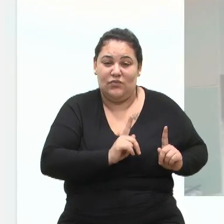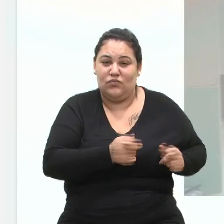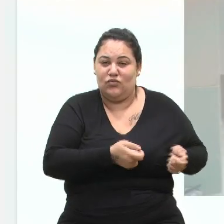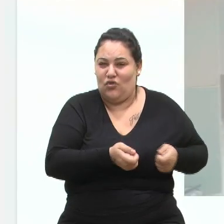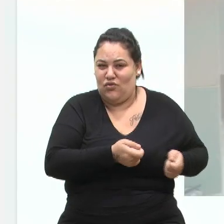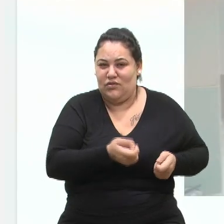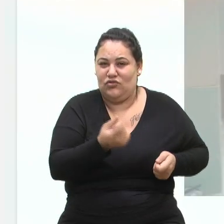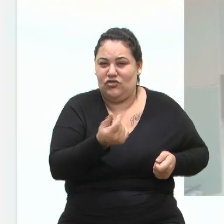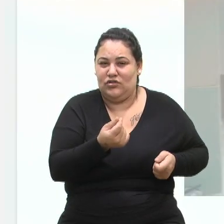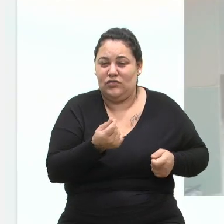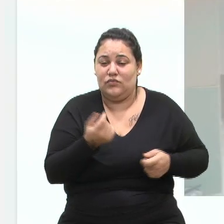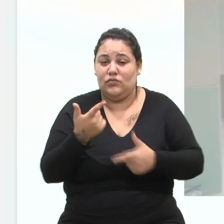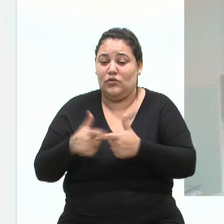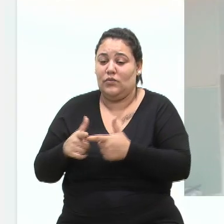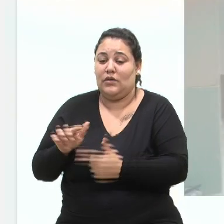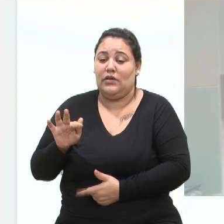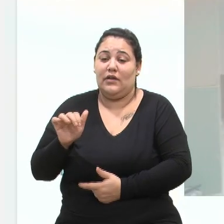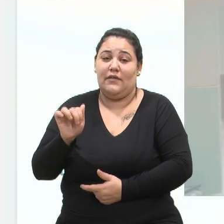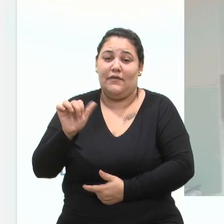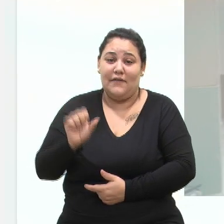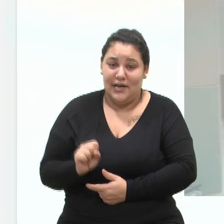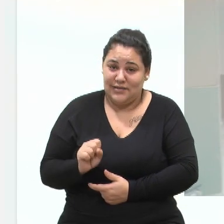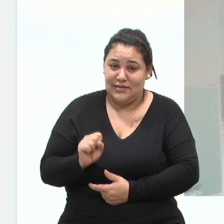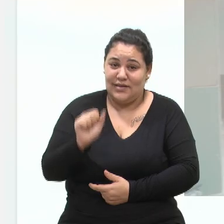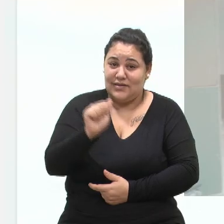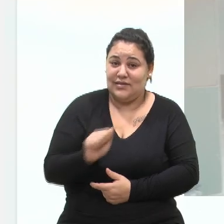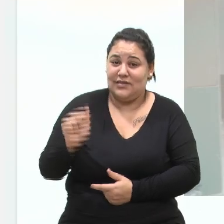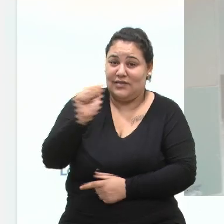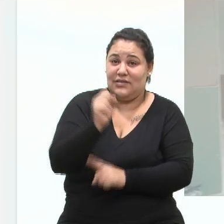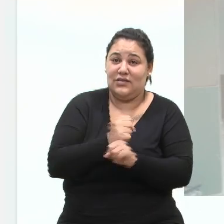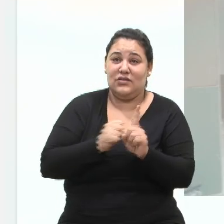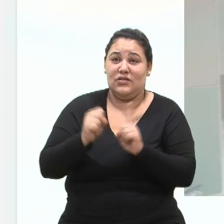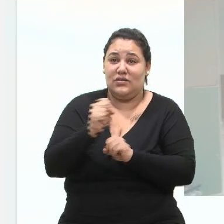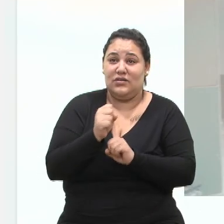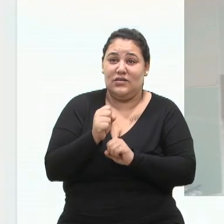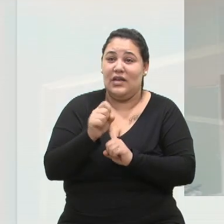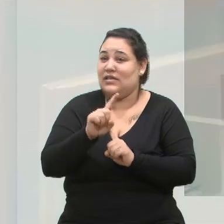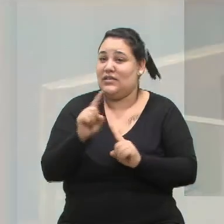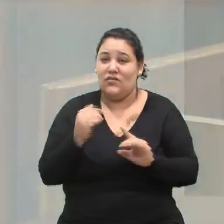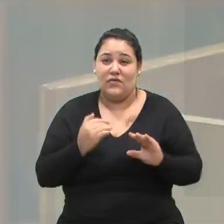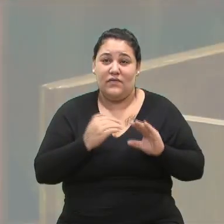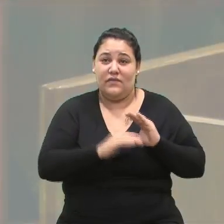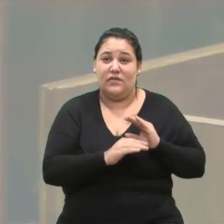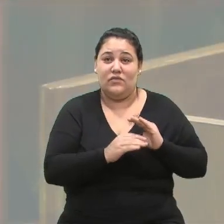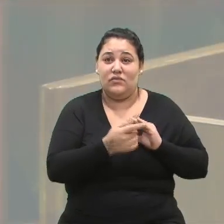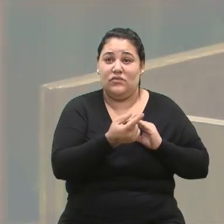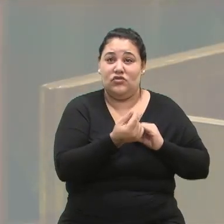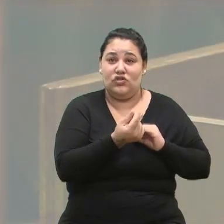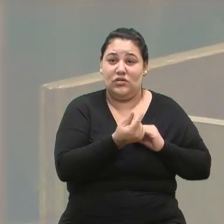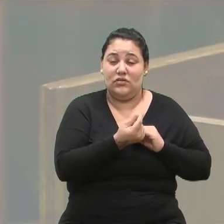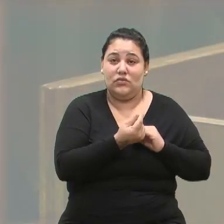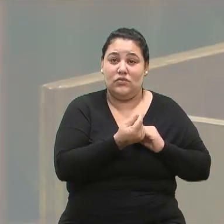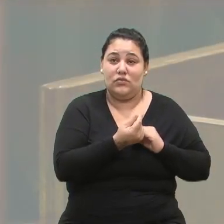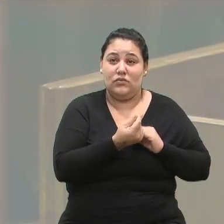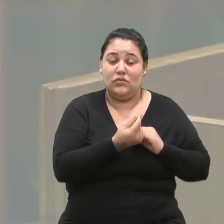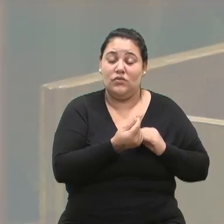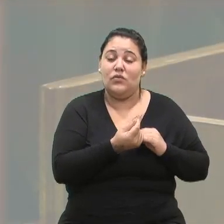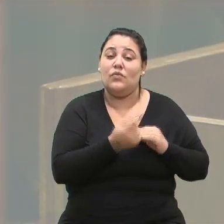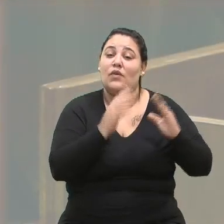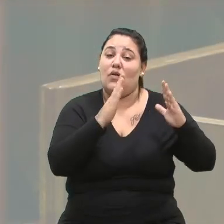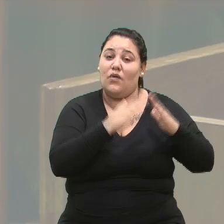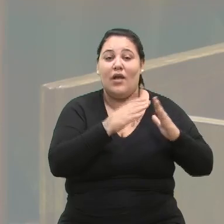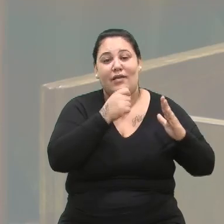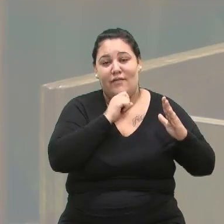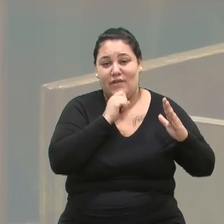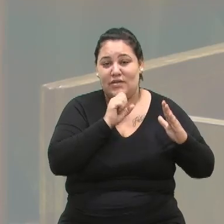problema está na FAS, na Fundação de Assistência Social. É eles que não estão repassando dinheiro para o Lar da Verice, São